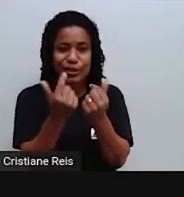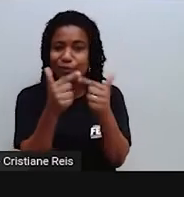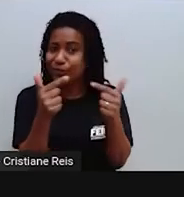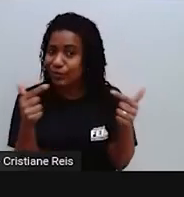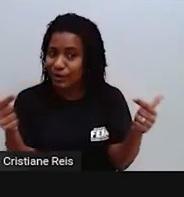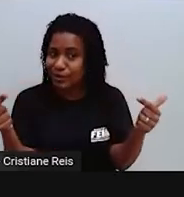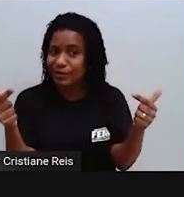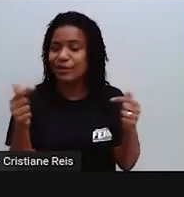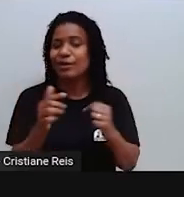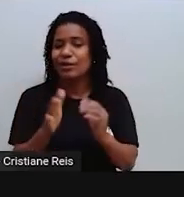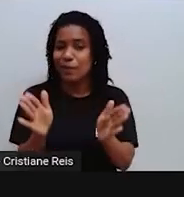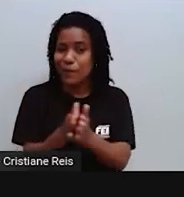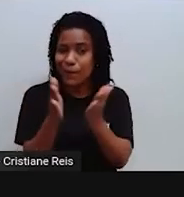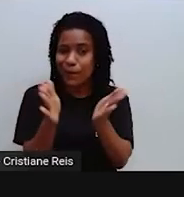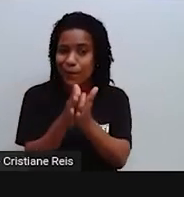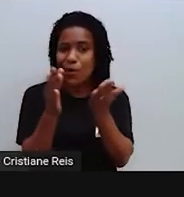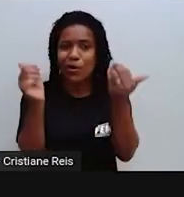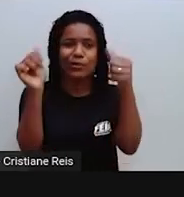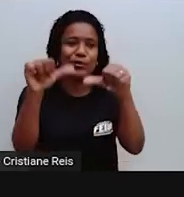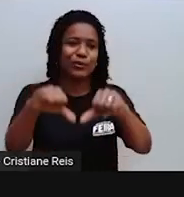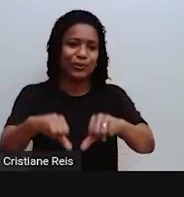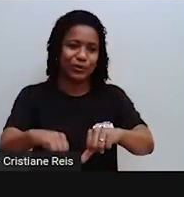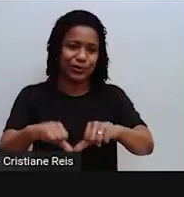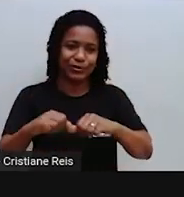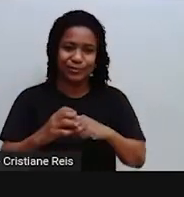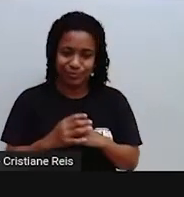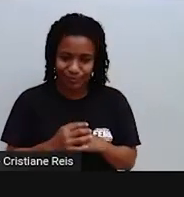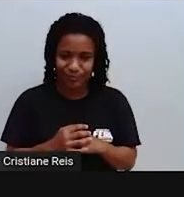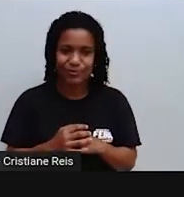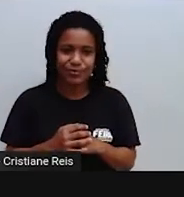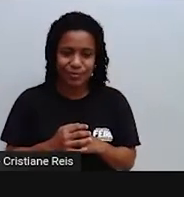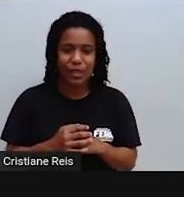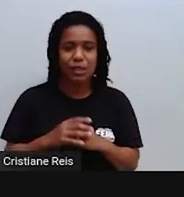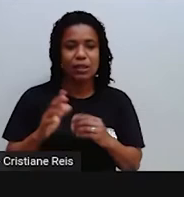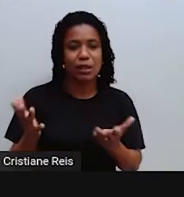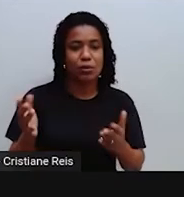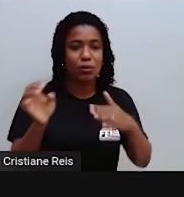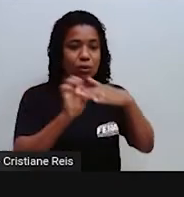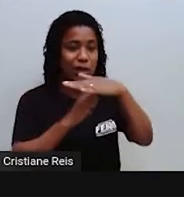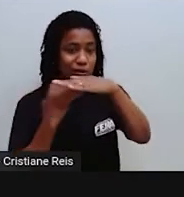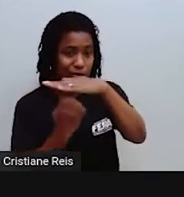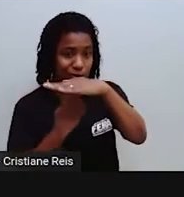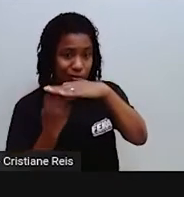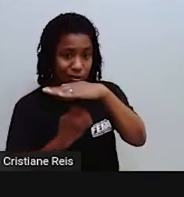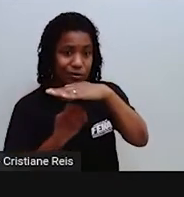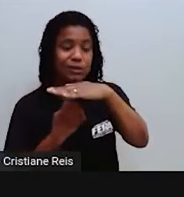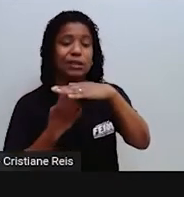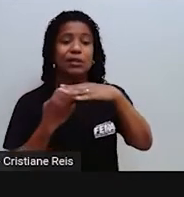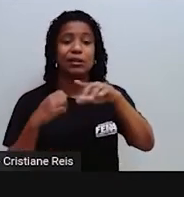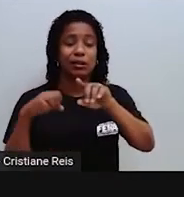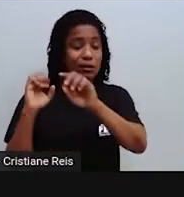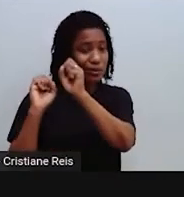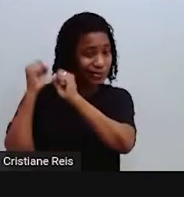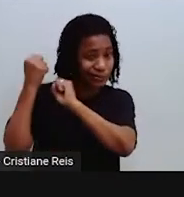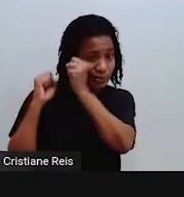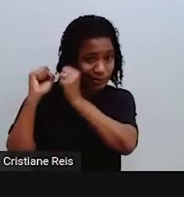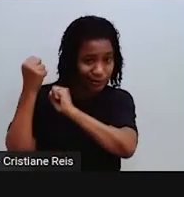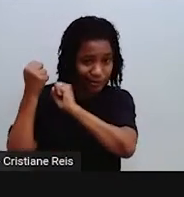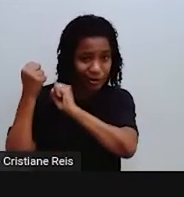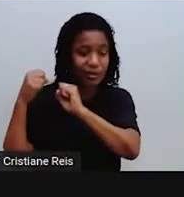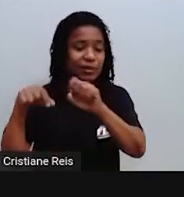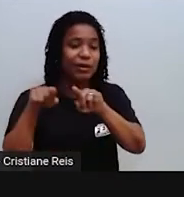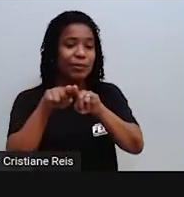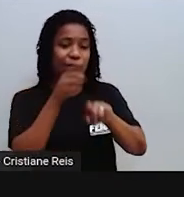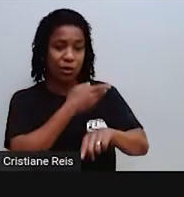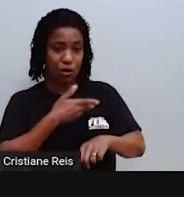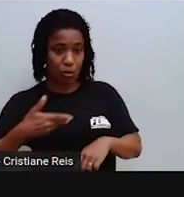E aí ele vai acabar caindo na faixa da pobreza. Então, as instituições, os governos, tem que garantir que pessoas que não estão